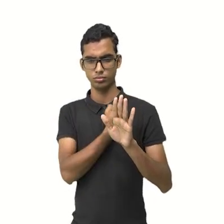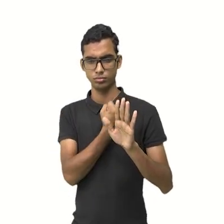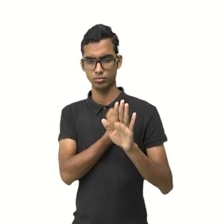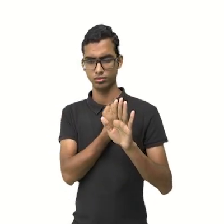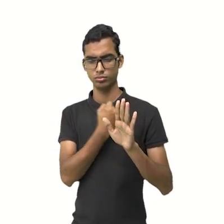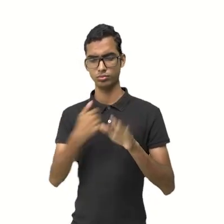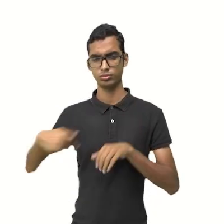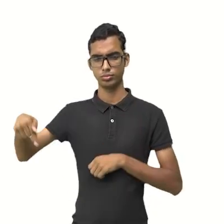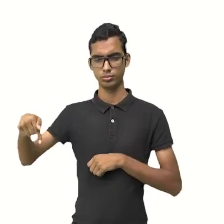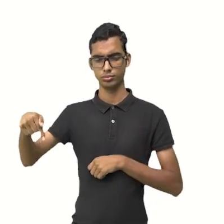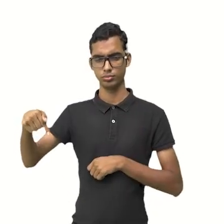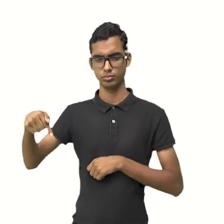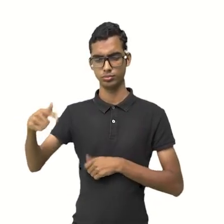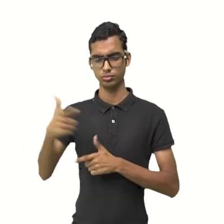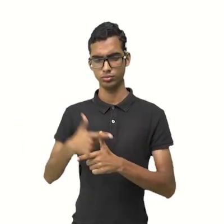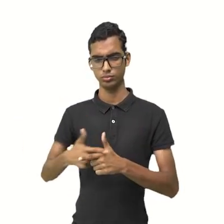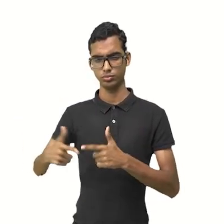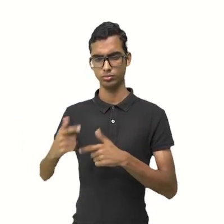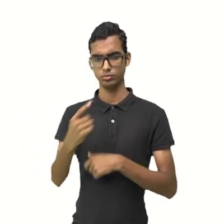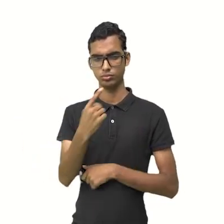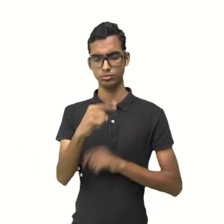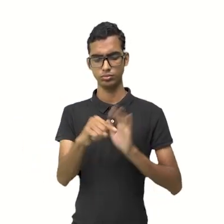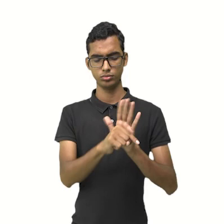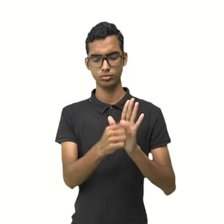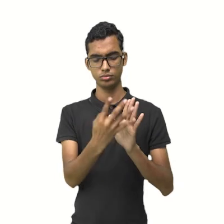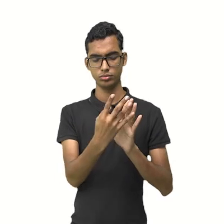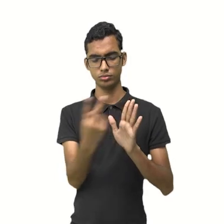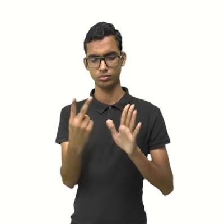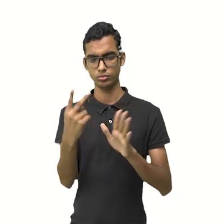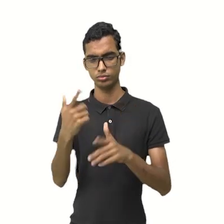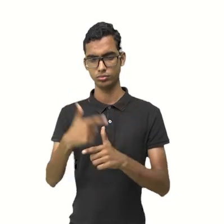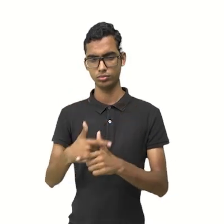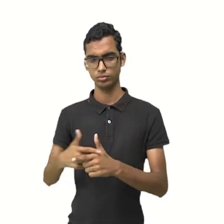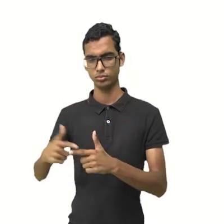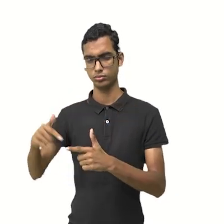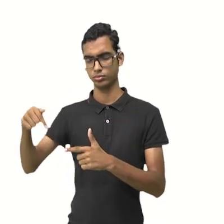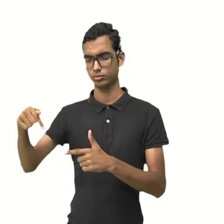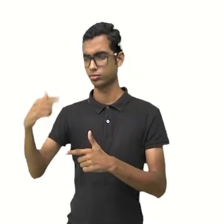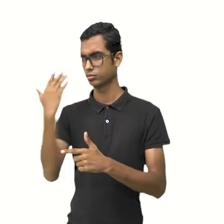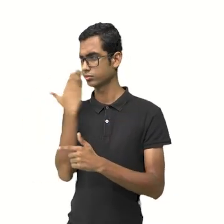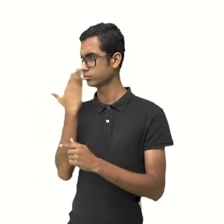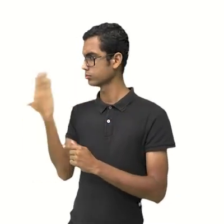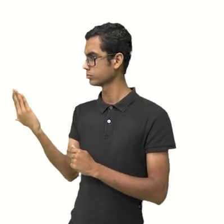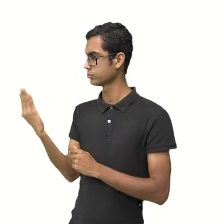um número inteiro. Então, dividiu-se menos 42. Você arma.